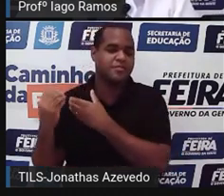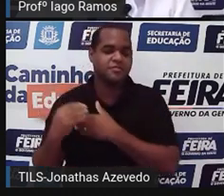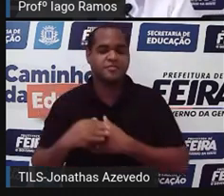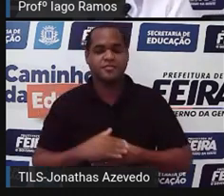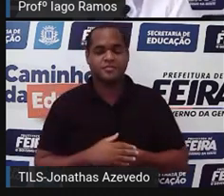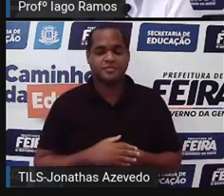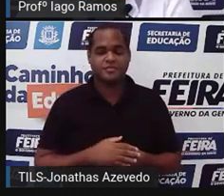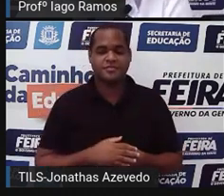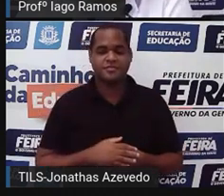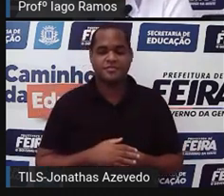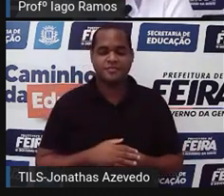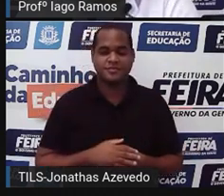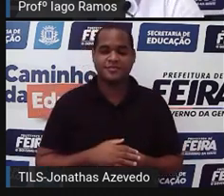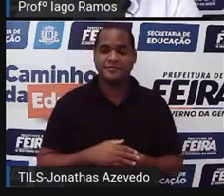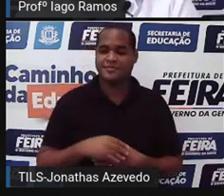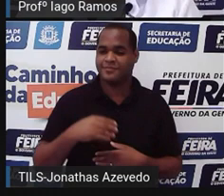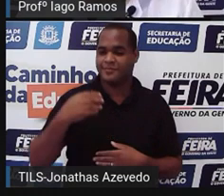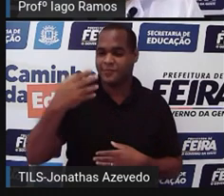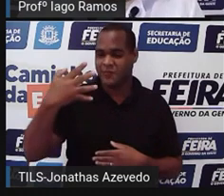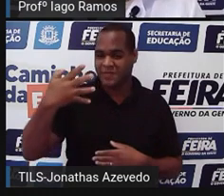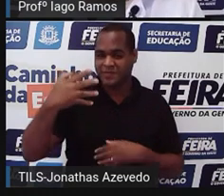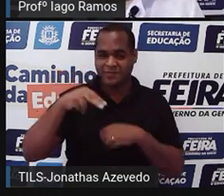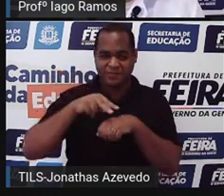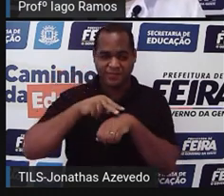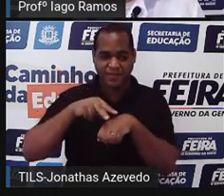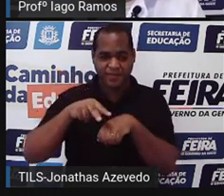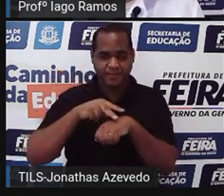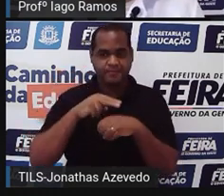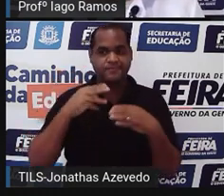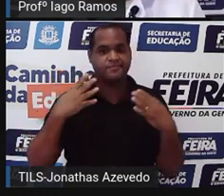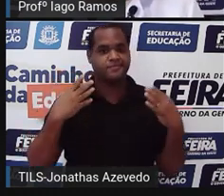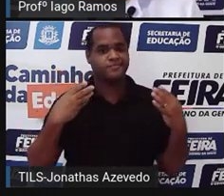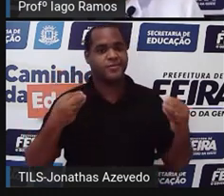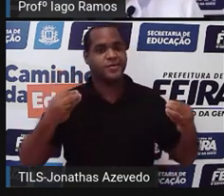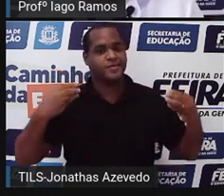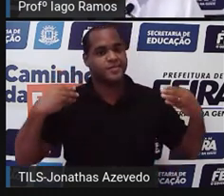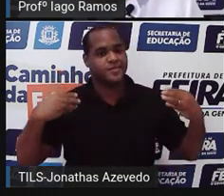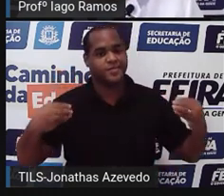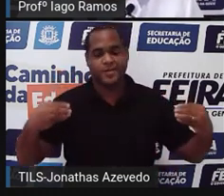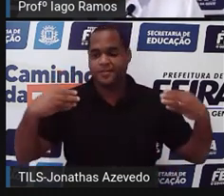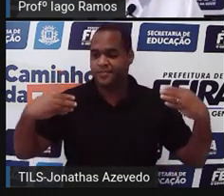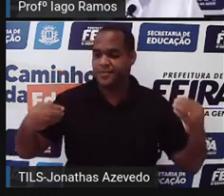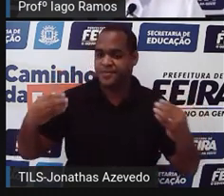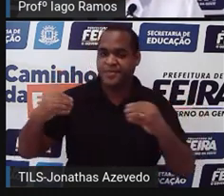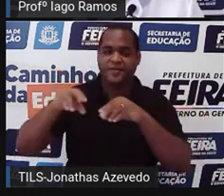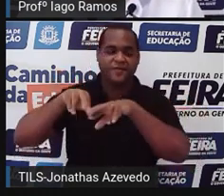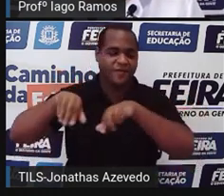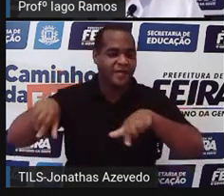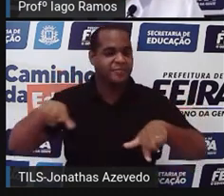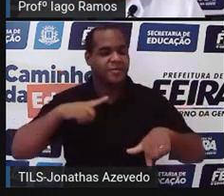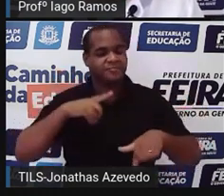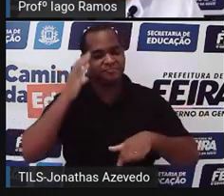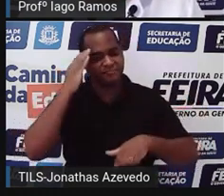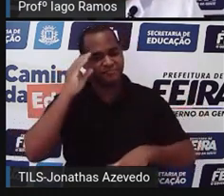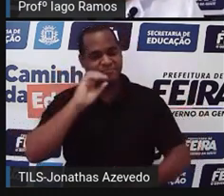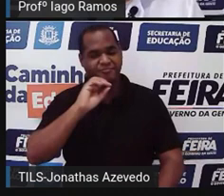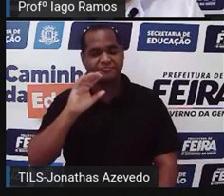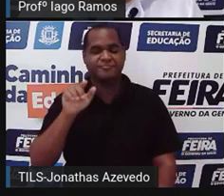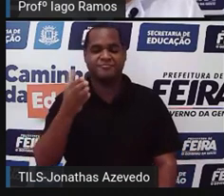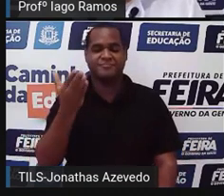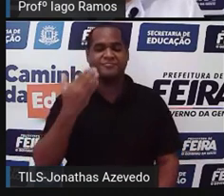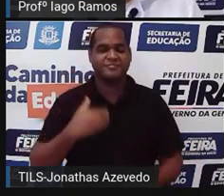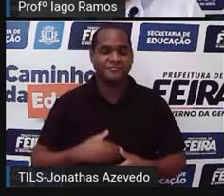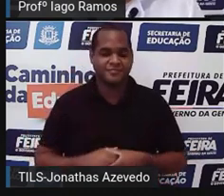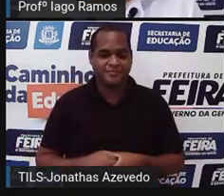escolhe o número 3 em amarelo. Ou, se você acha que é bastante coisa, você escolhe o número 4 em